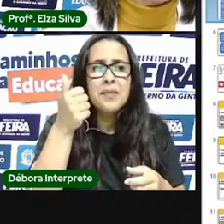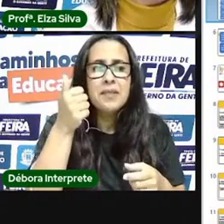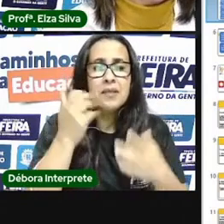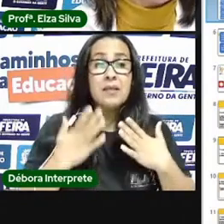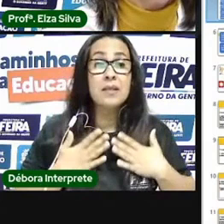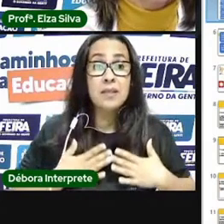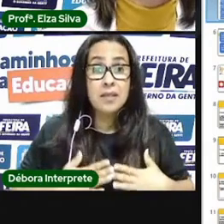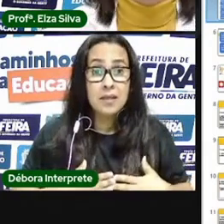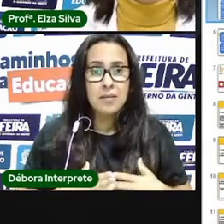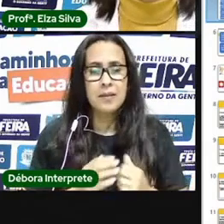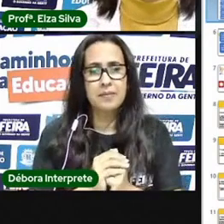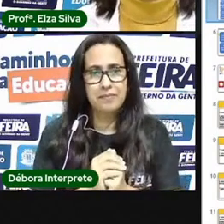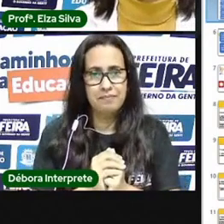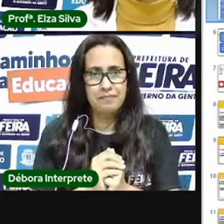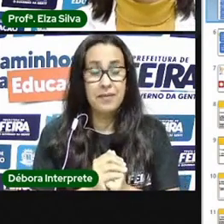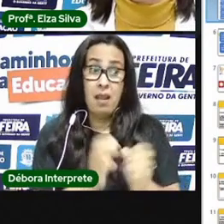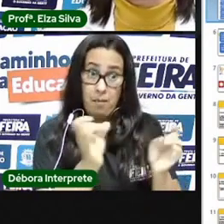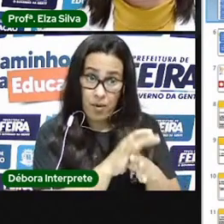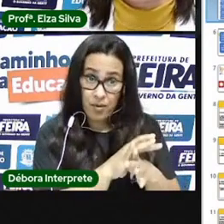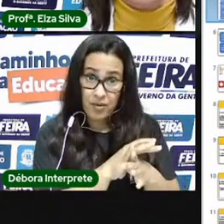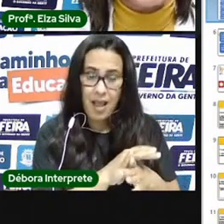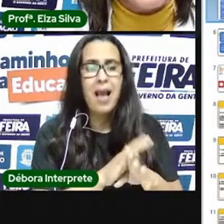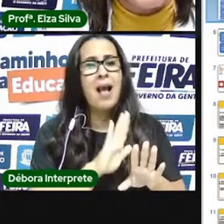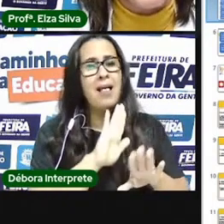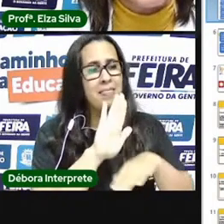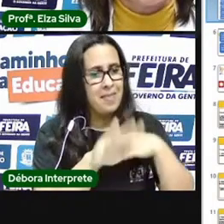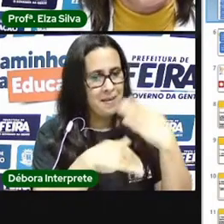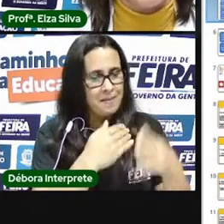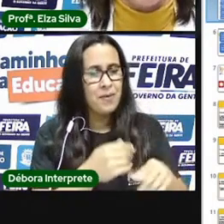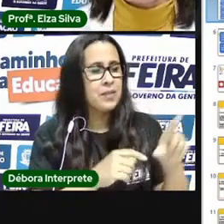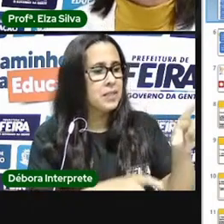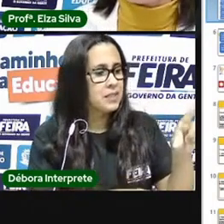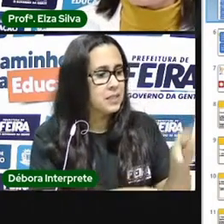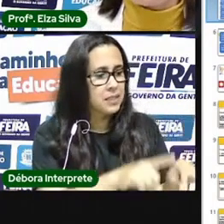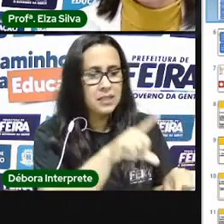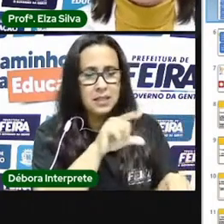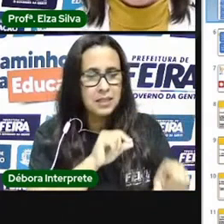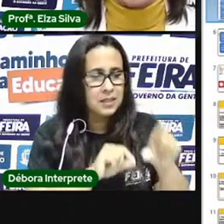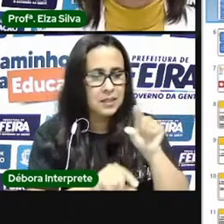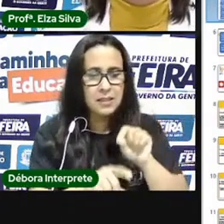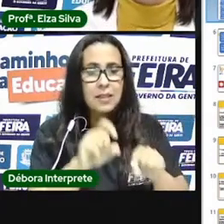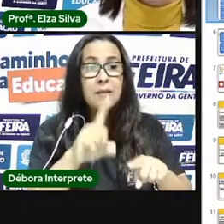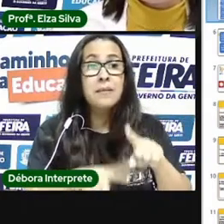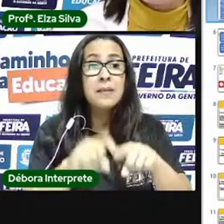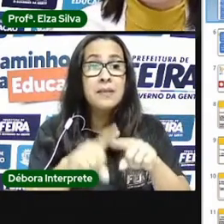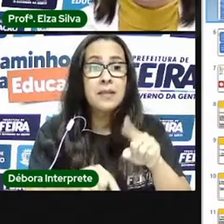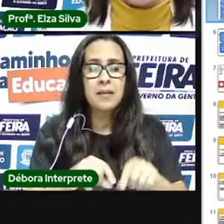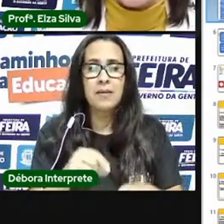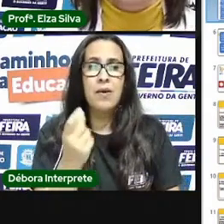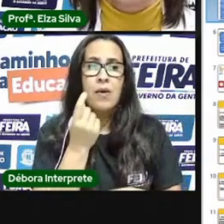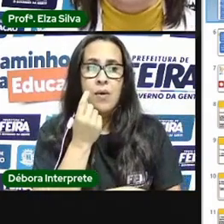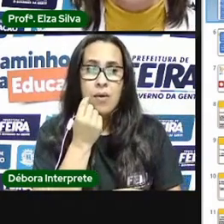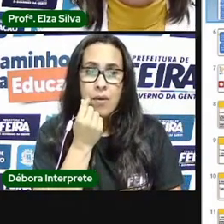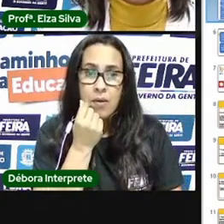Separe todos os materiais necessários para você fazer anotações. O caderno, o lápis, a caneta, a